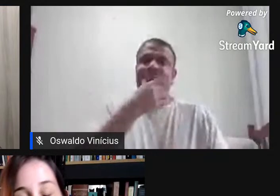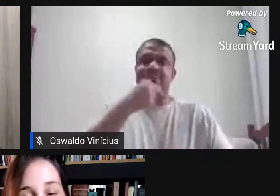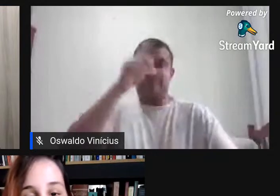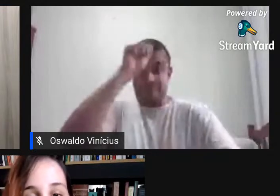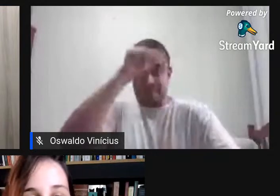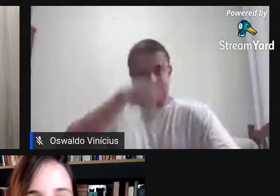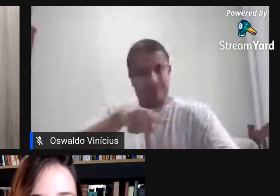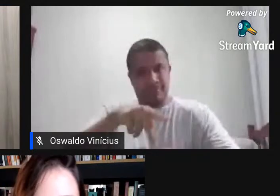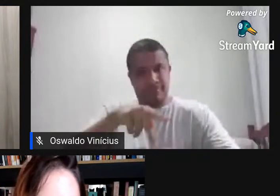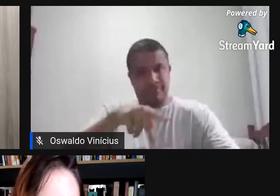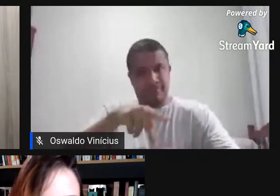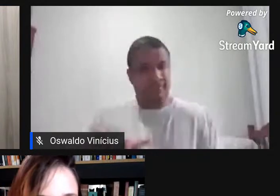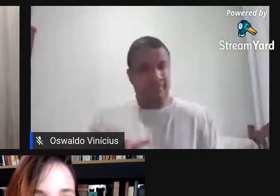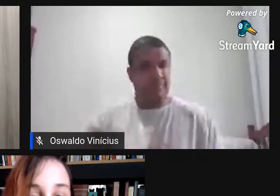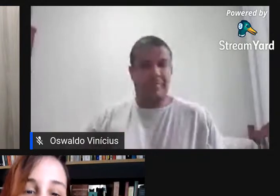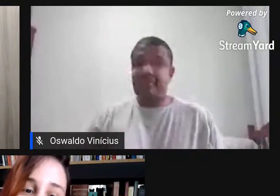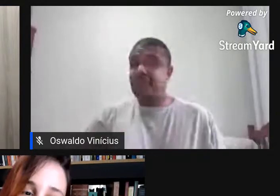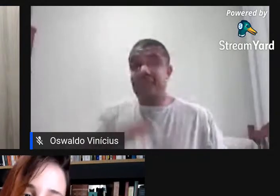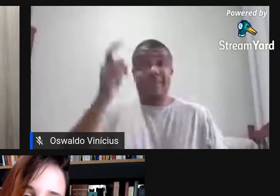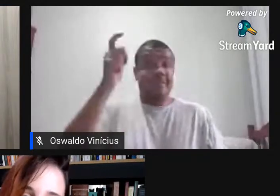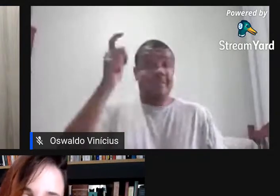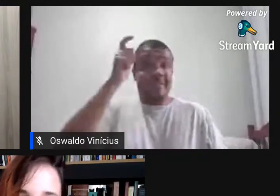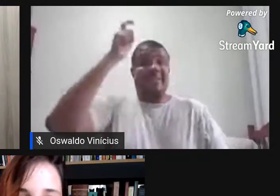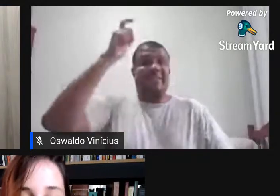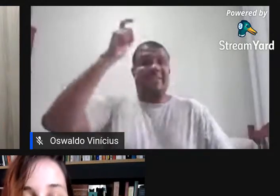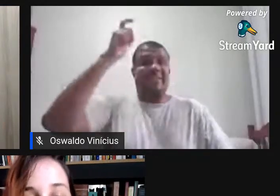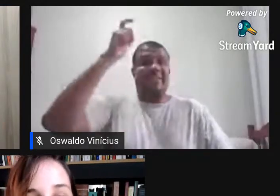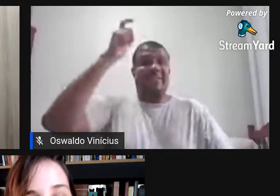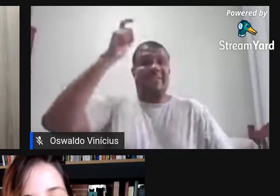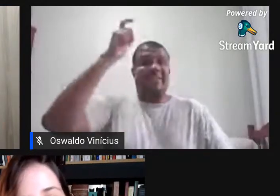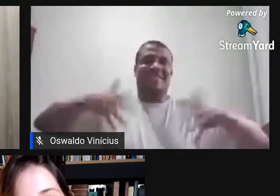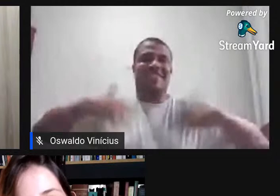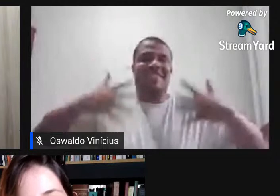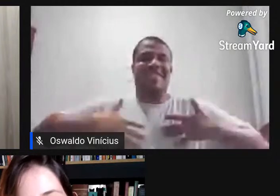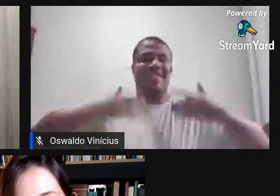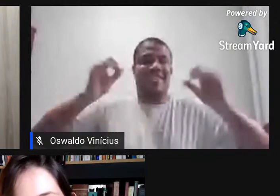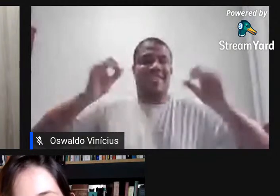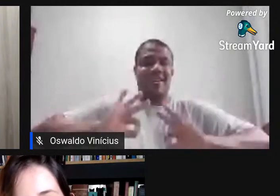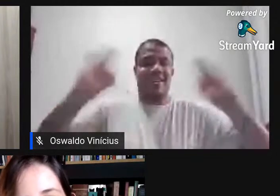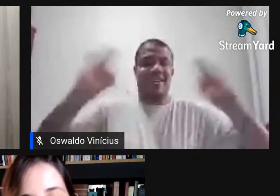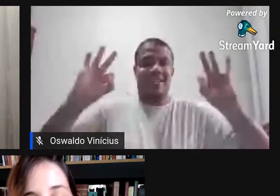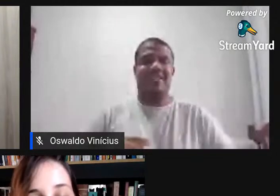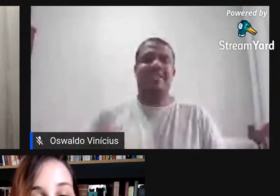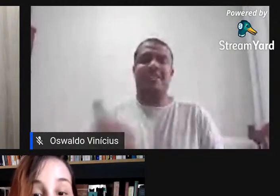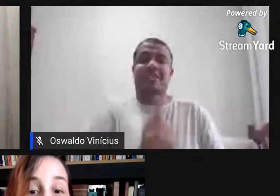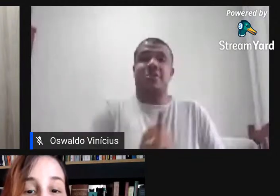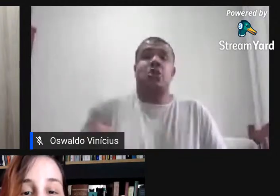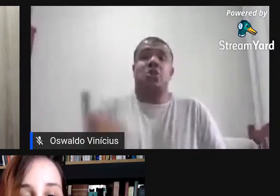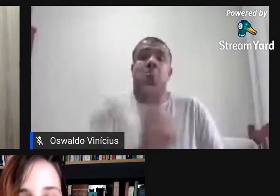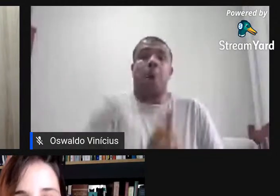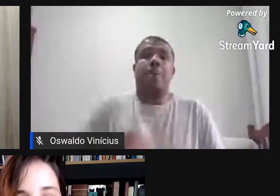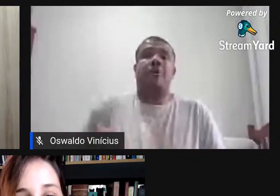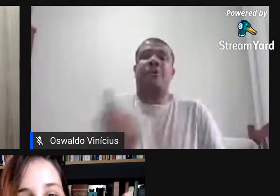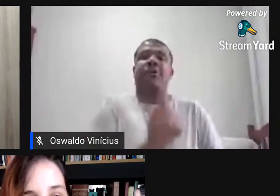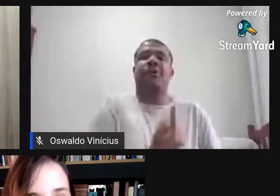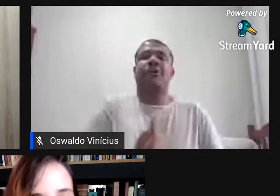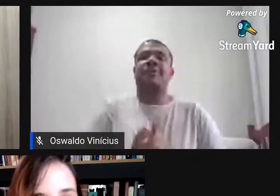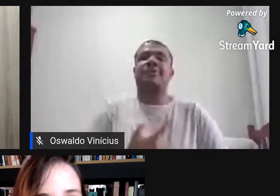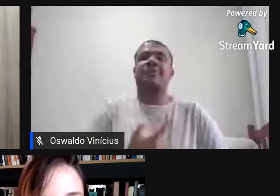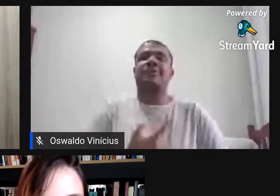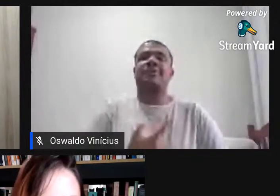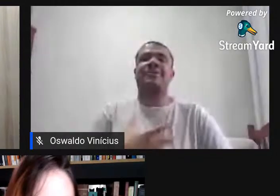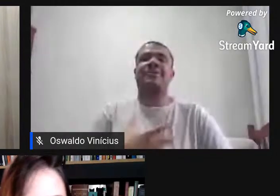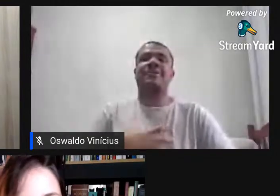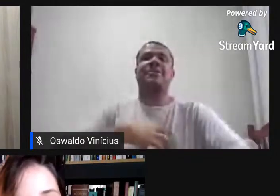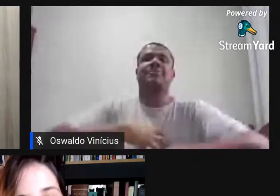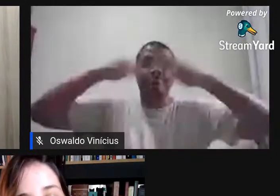É uma coincidência muito feliz, né, que nós duas tivemos a honra gigantesca